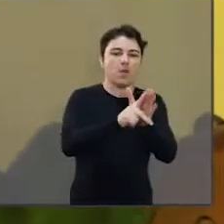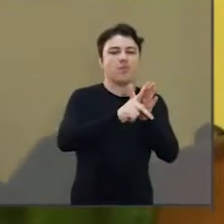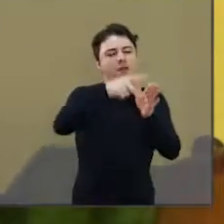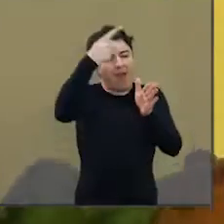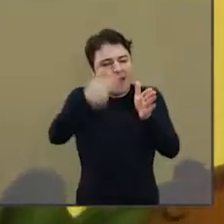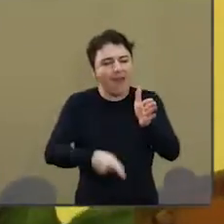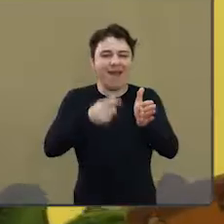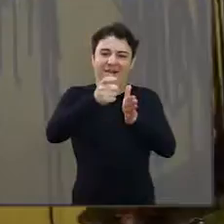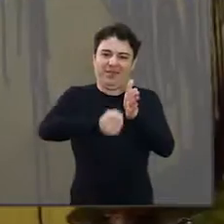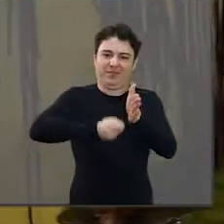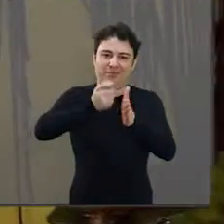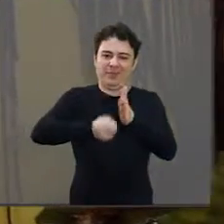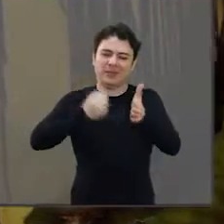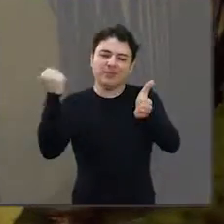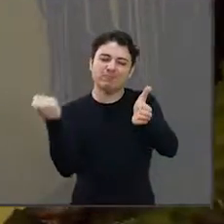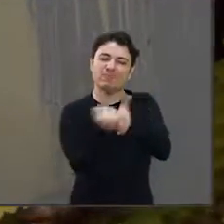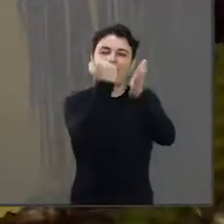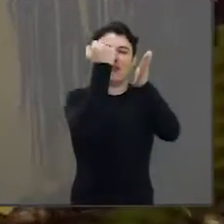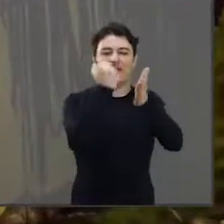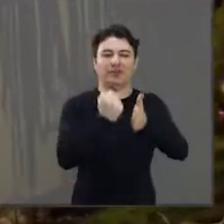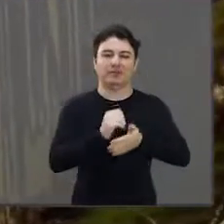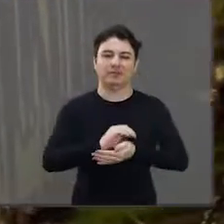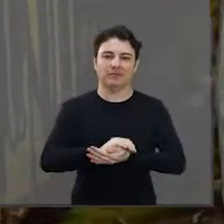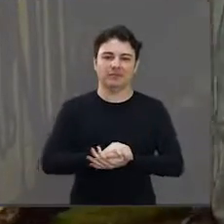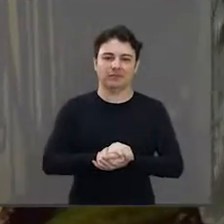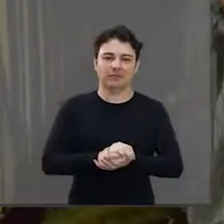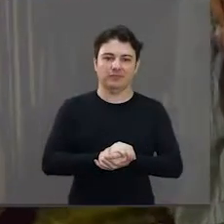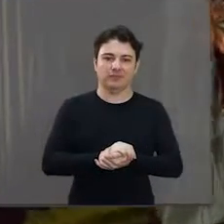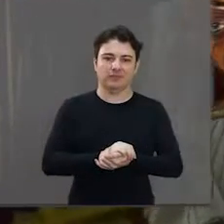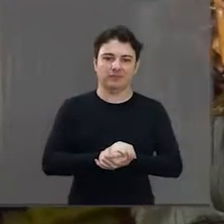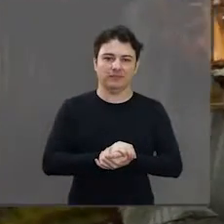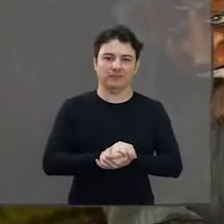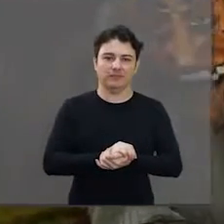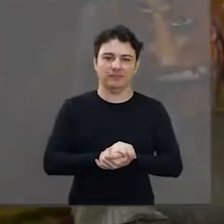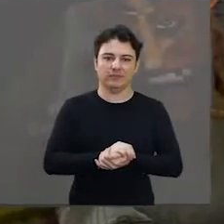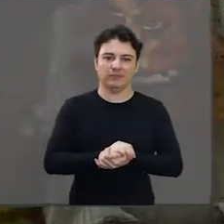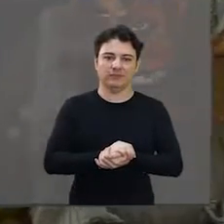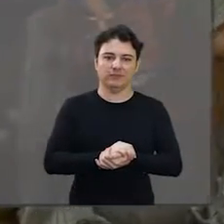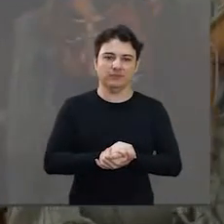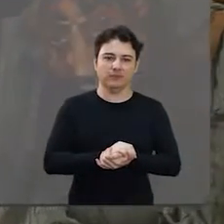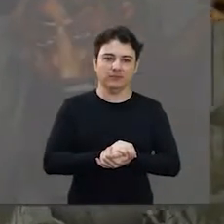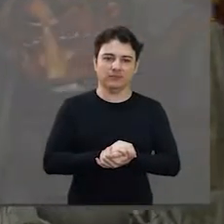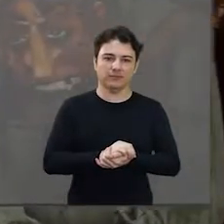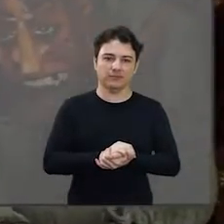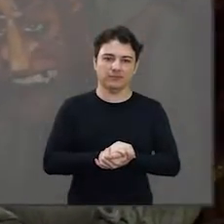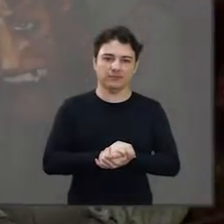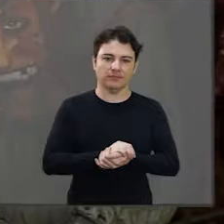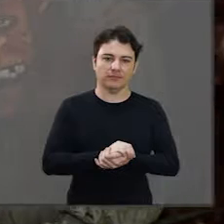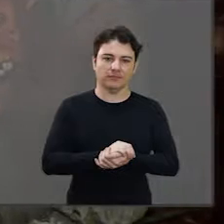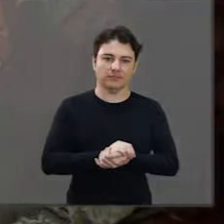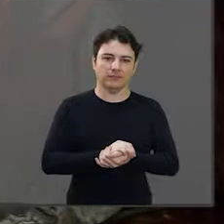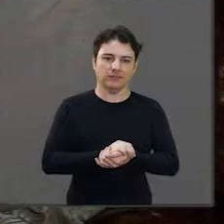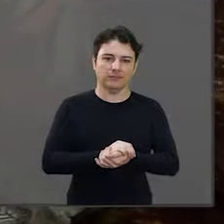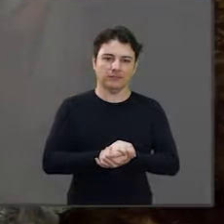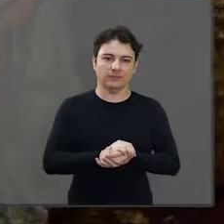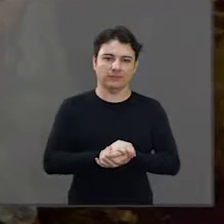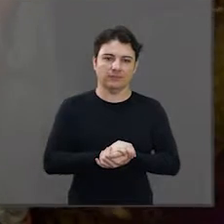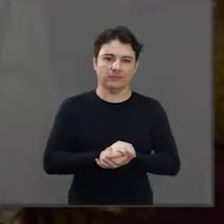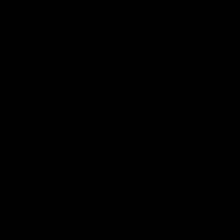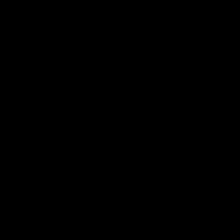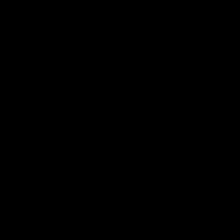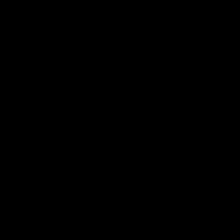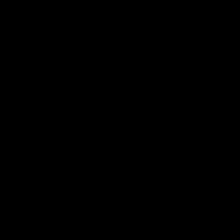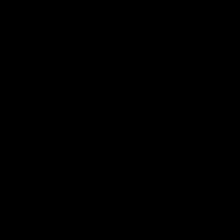e realiza trabalhos que tenham essa vertente do teatro de animação, fortalecendo ainda mais essa linguagem aqui para a